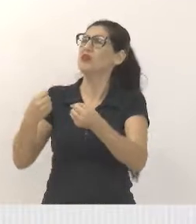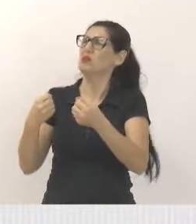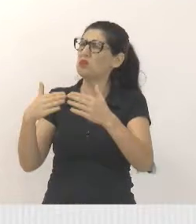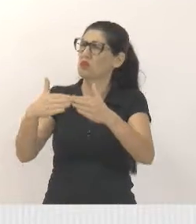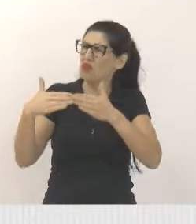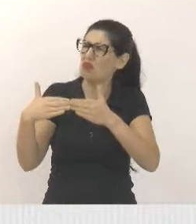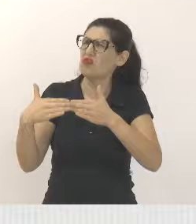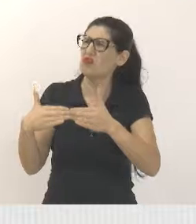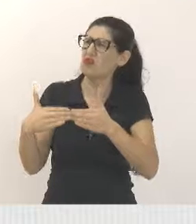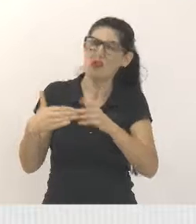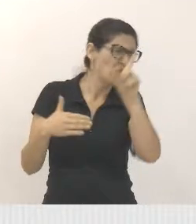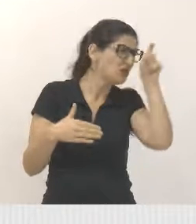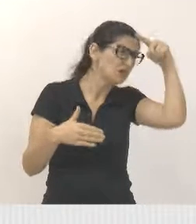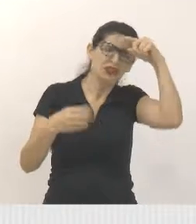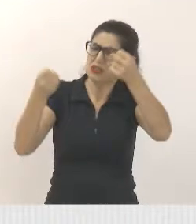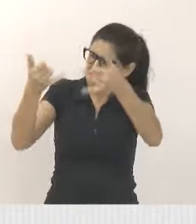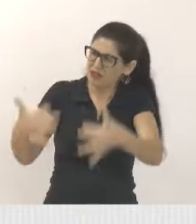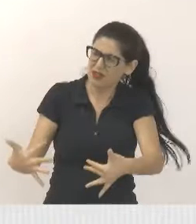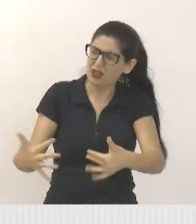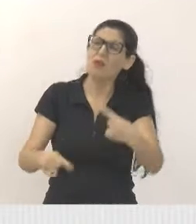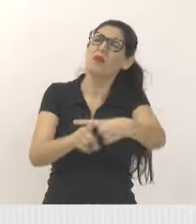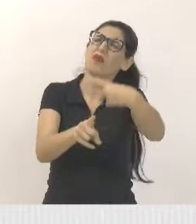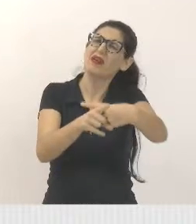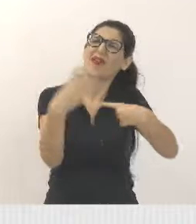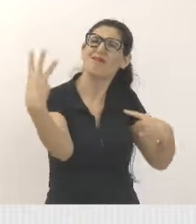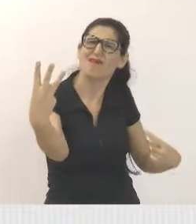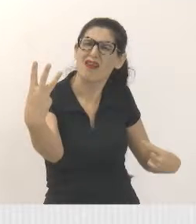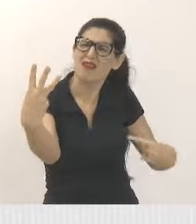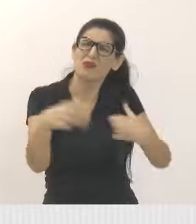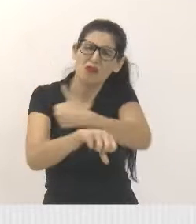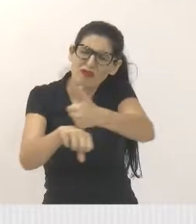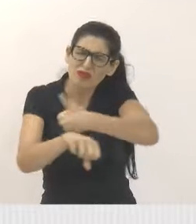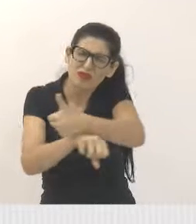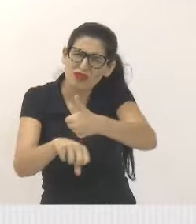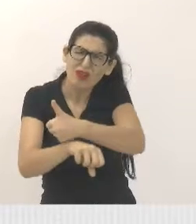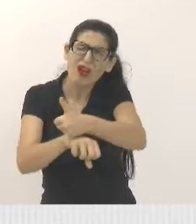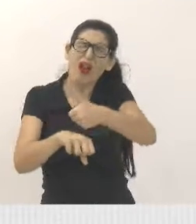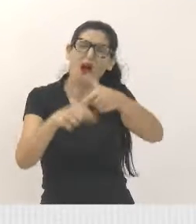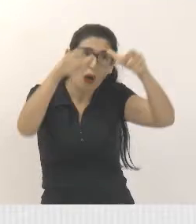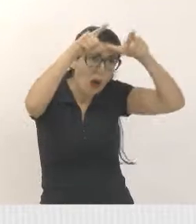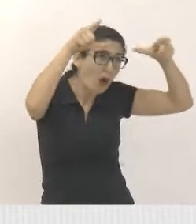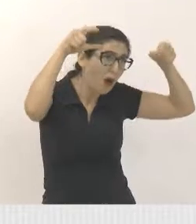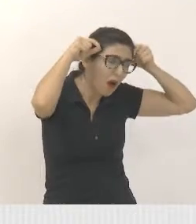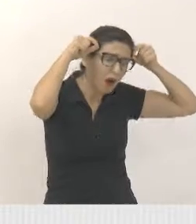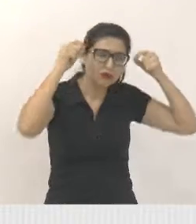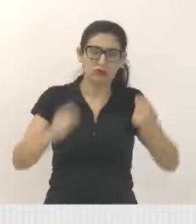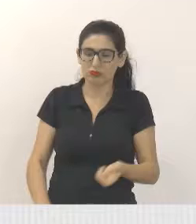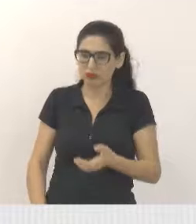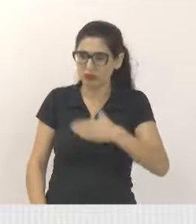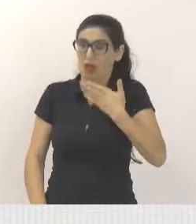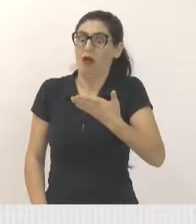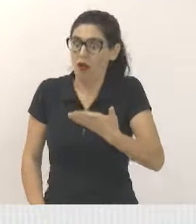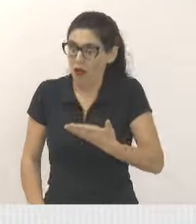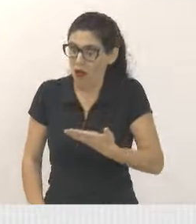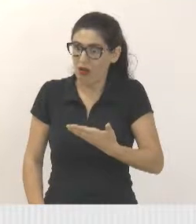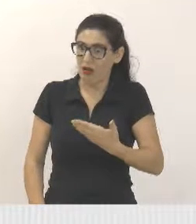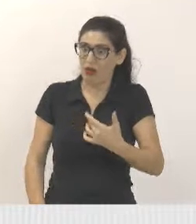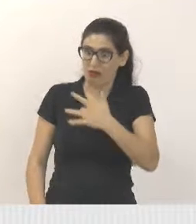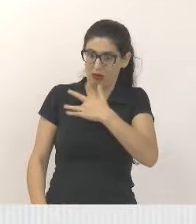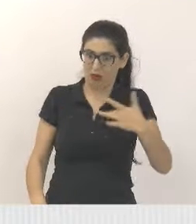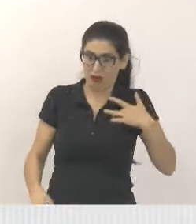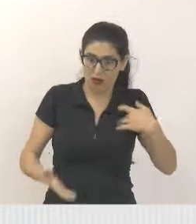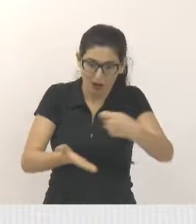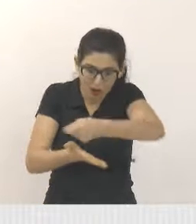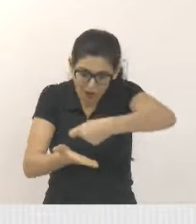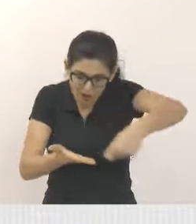E me surpreendeu a resposta da saúde, que eu vou ler a todos. Assinado pelo